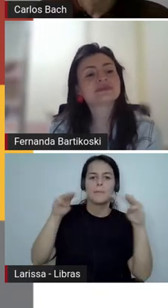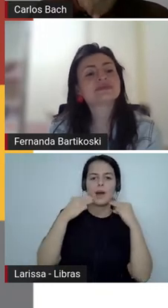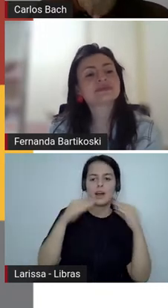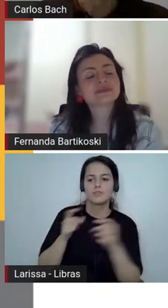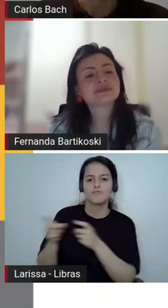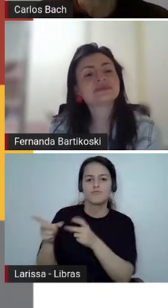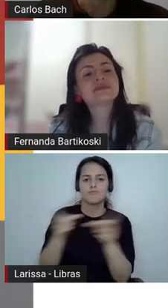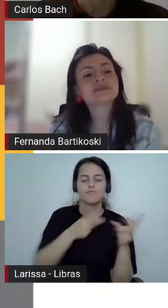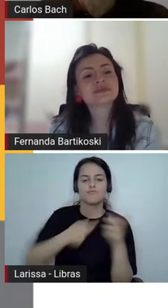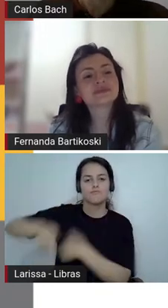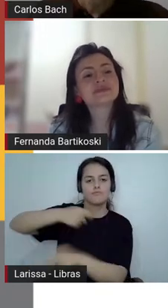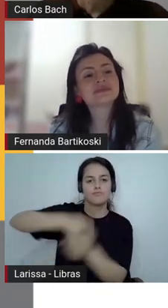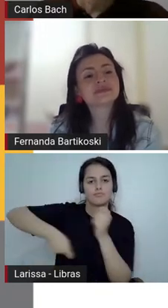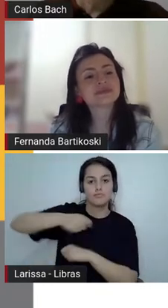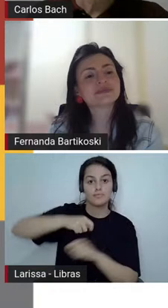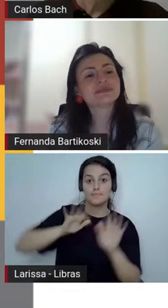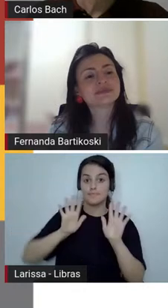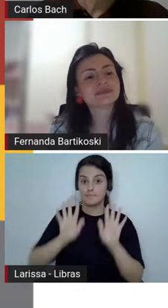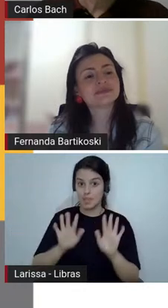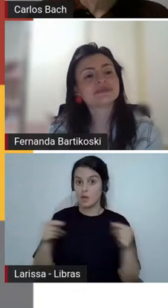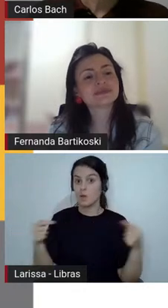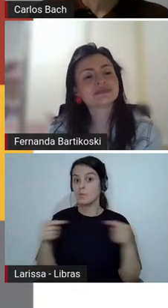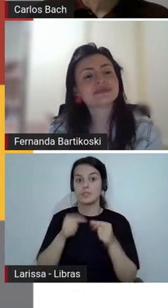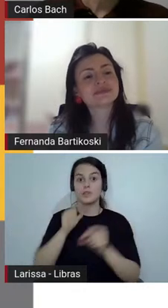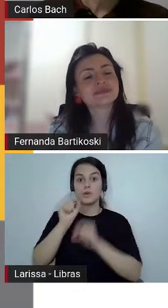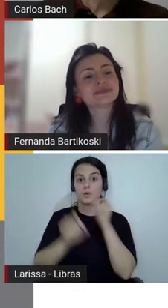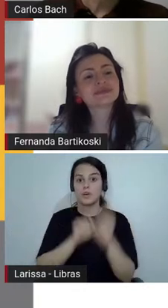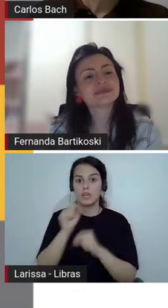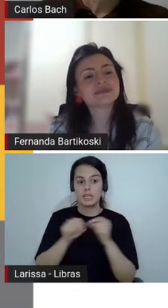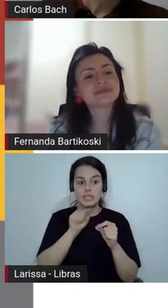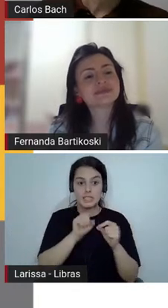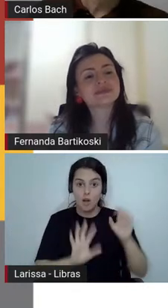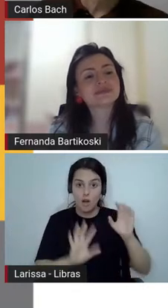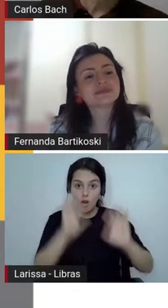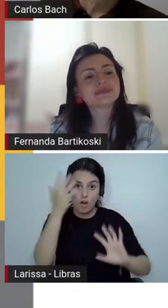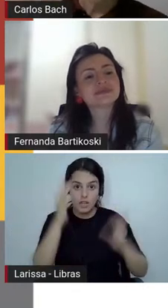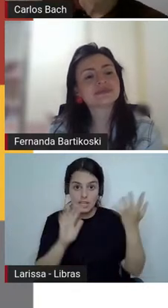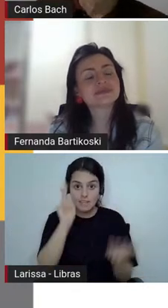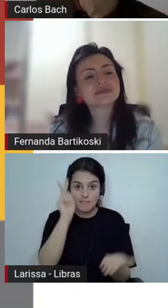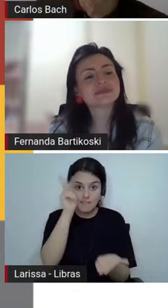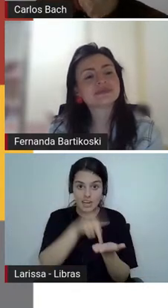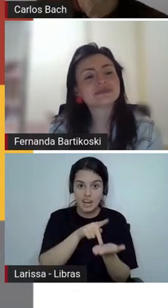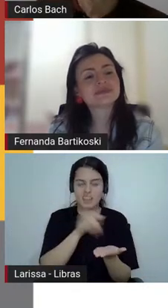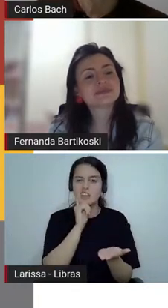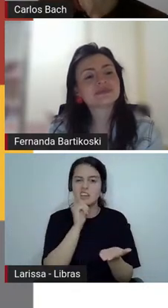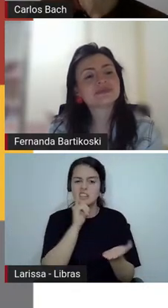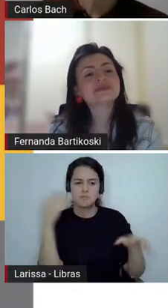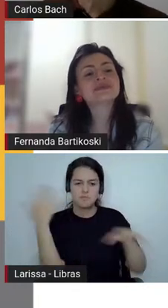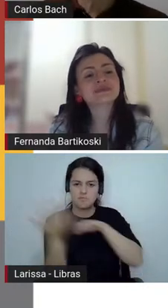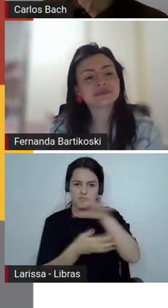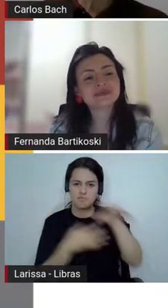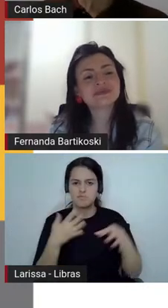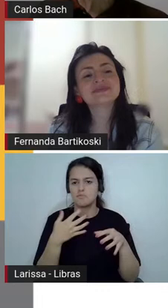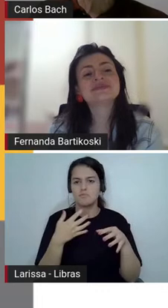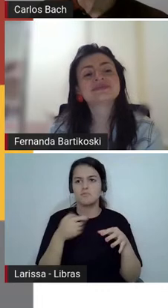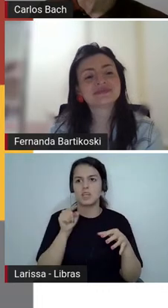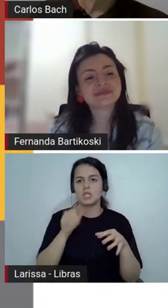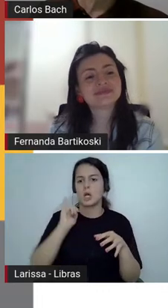de uma era ali, e eles trazem, então, como se fosse aquelas crônicas históricas, né,